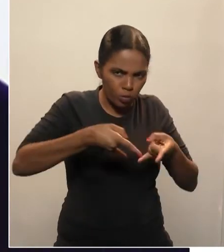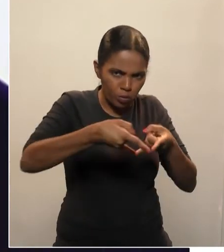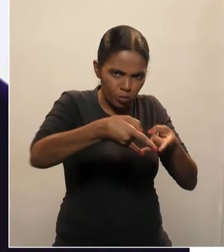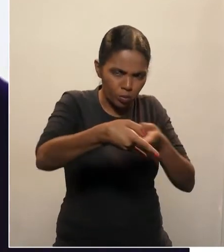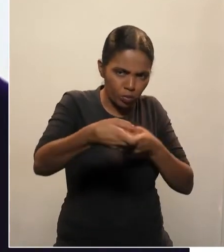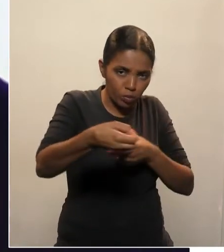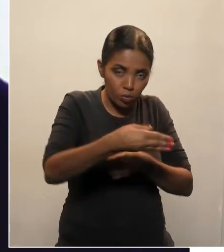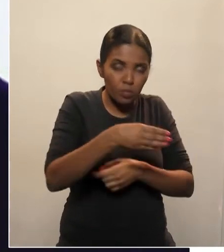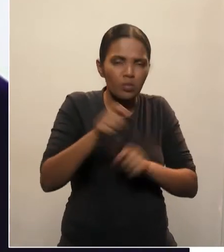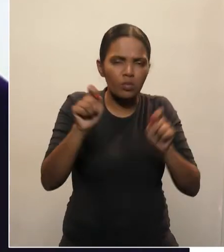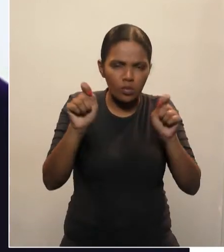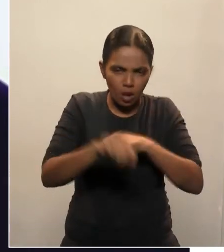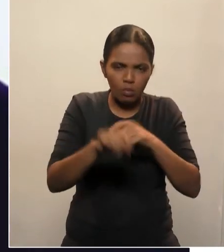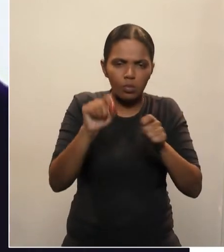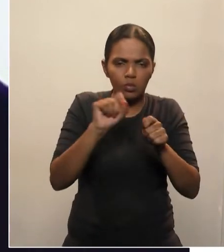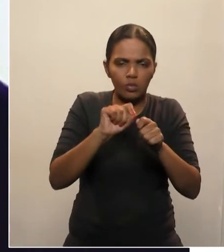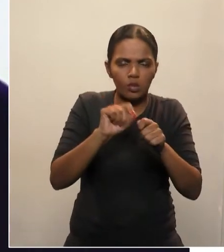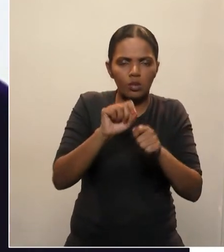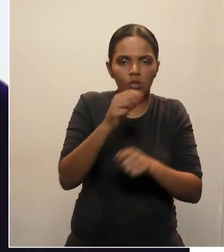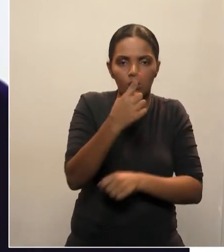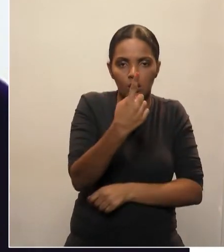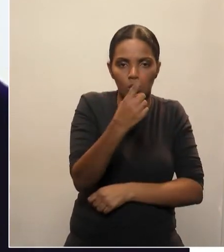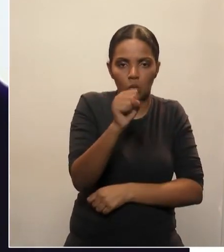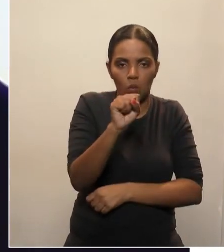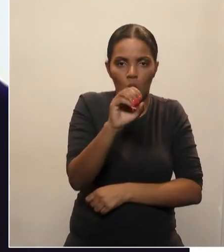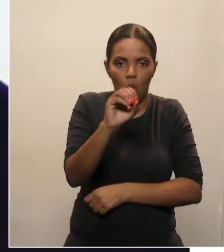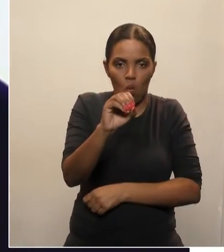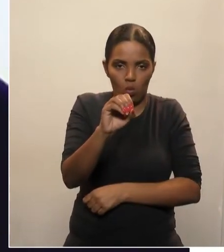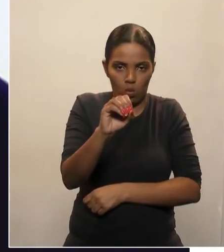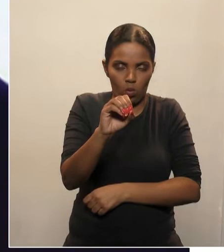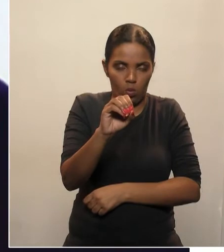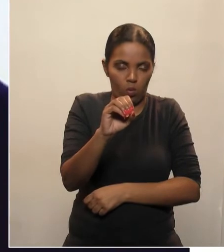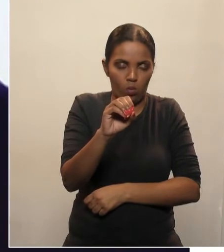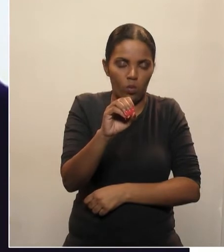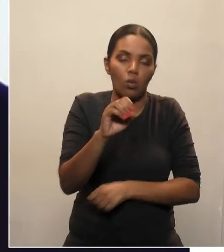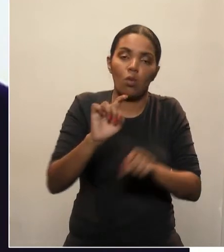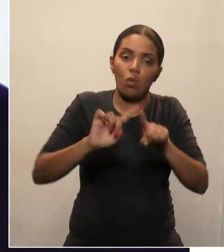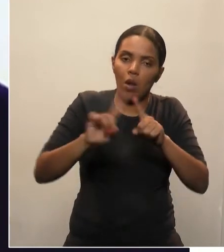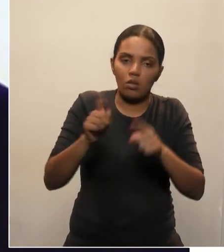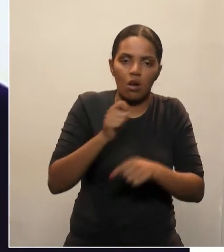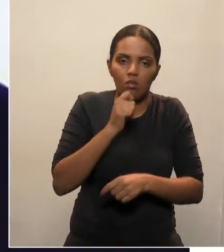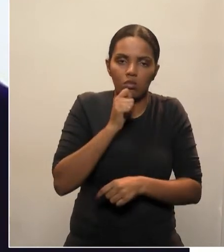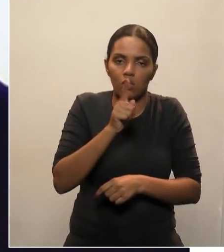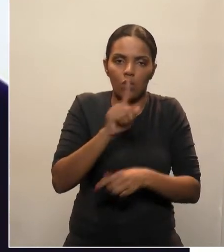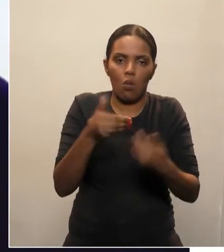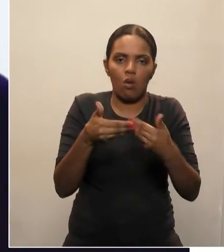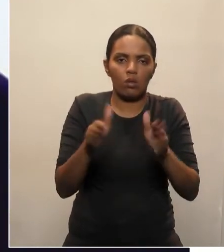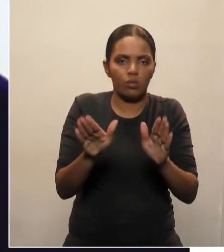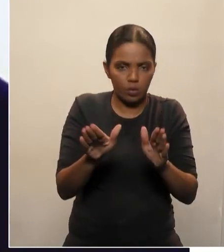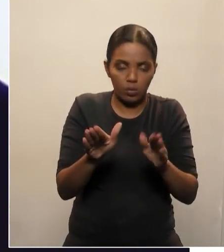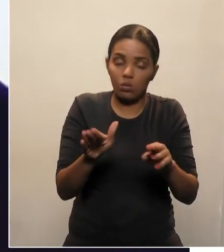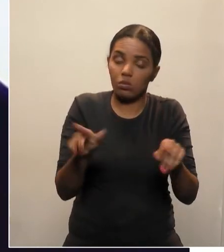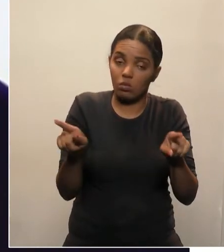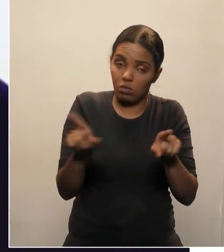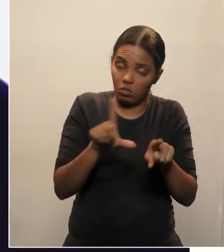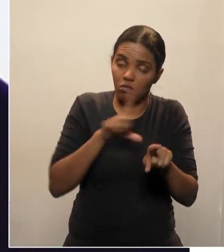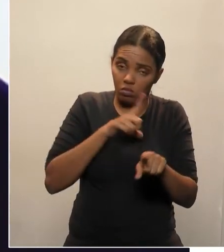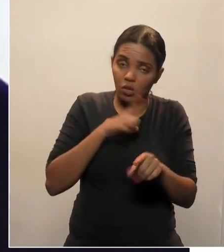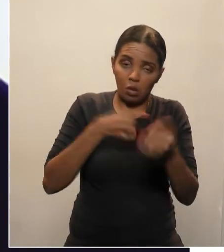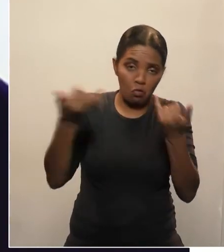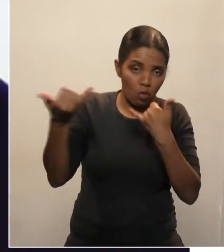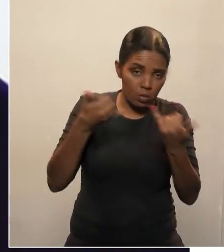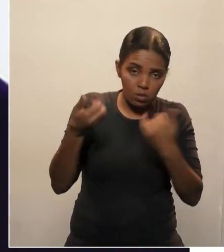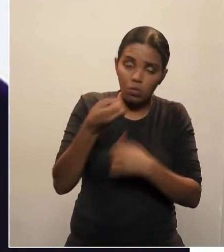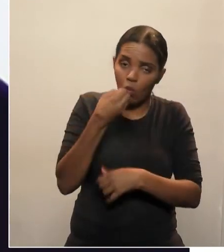de 108 leitos, mas até agora não tem nenhum em funcionamento. E nós temos boas notícias, a